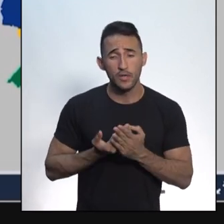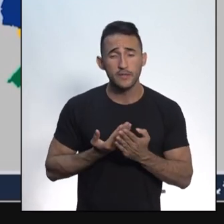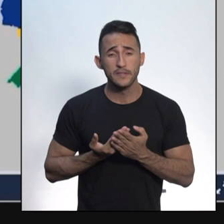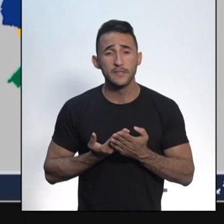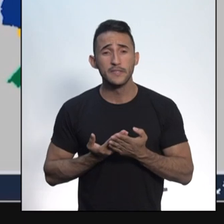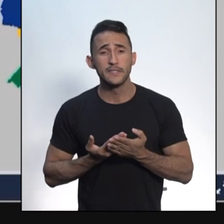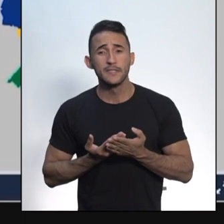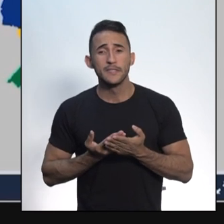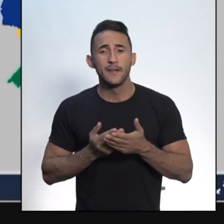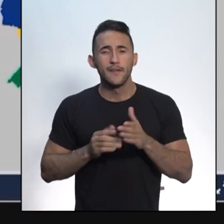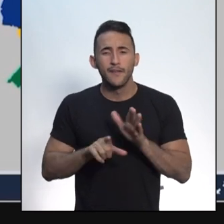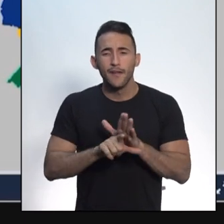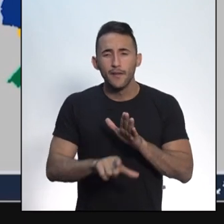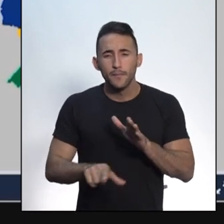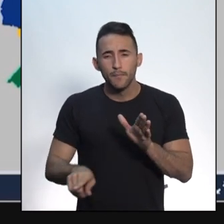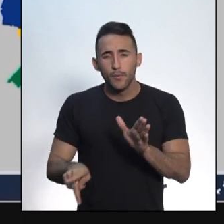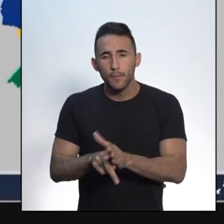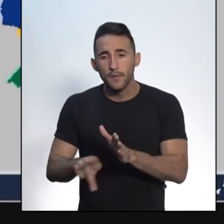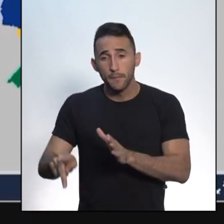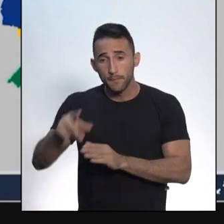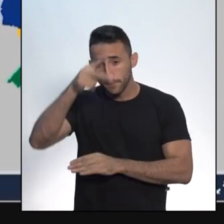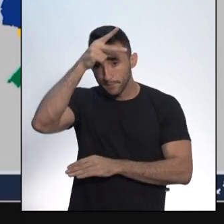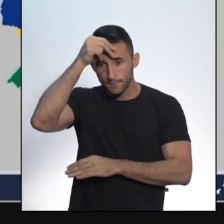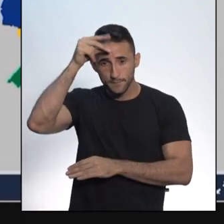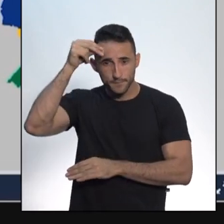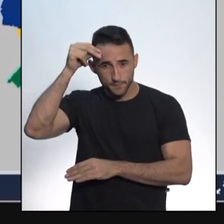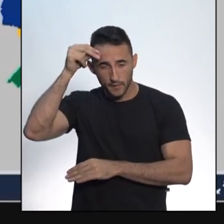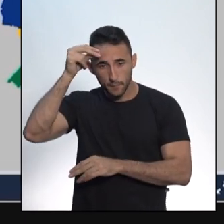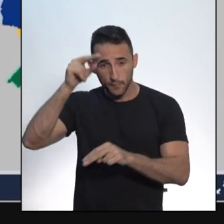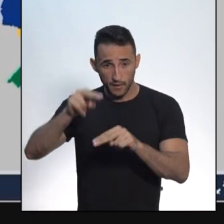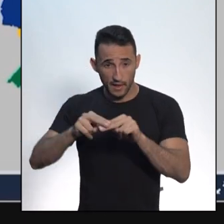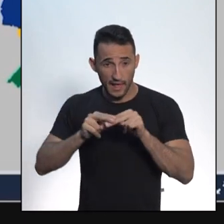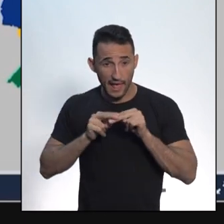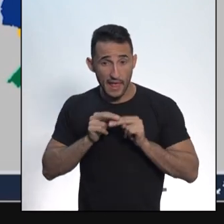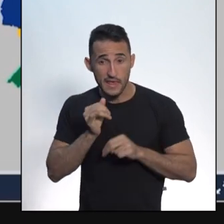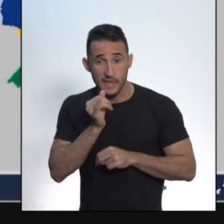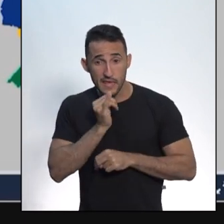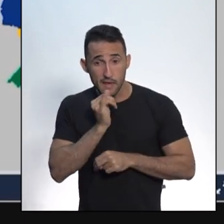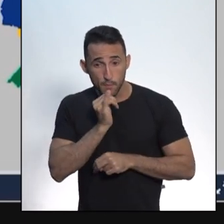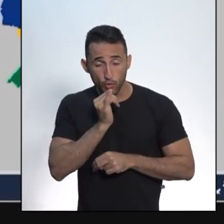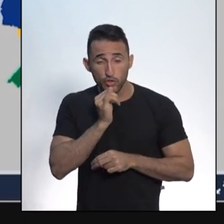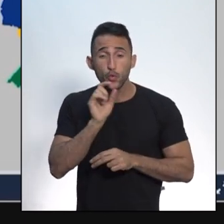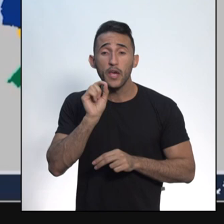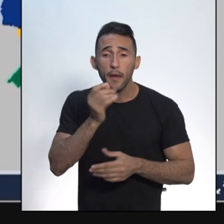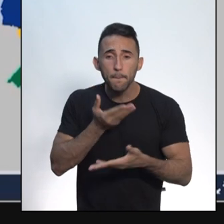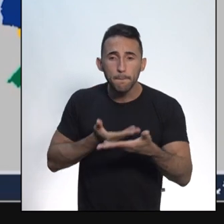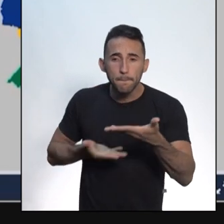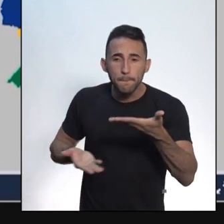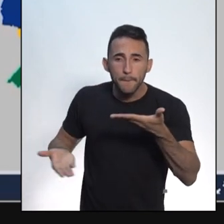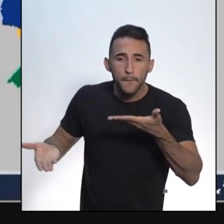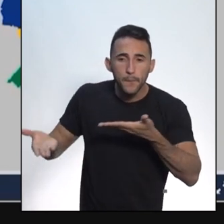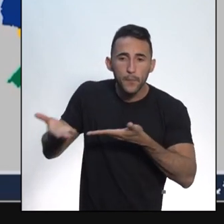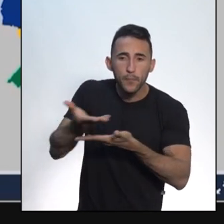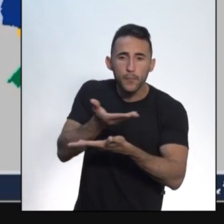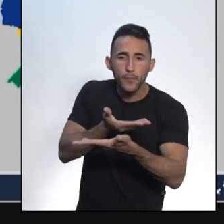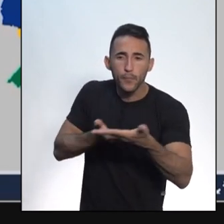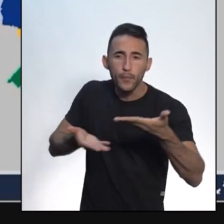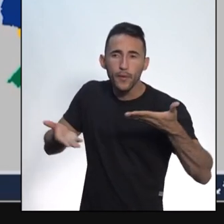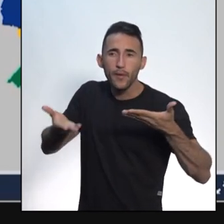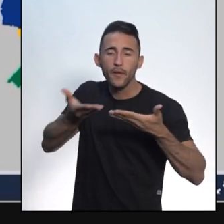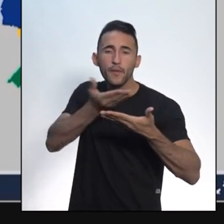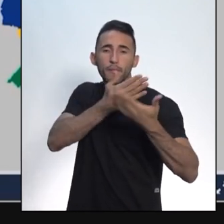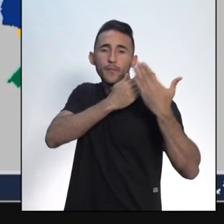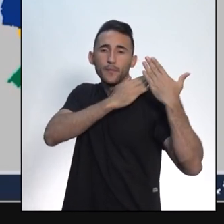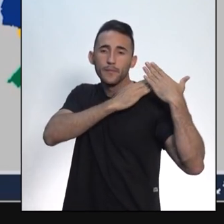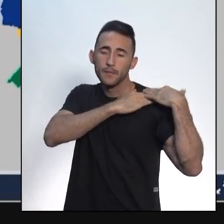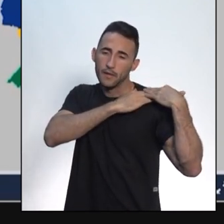pelas leis municipais. Então, isso aqui é um exemplo de compartilhamento de responsabilidades